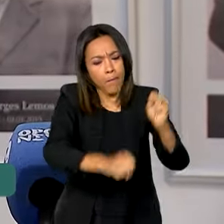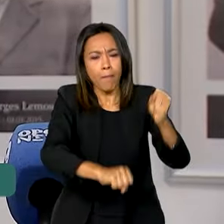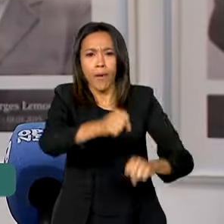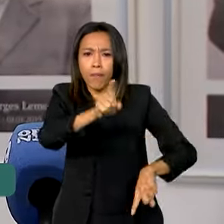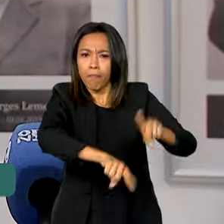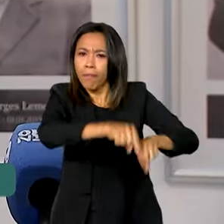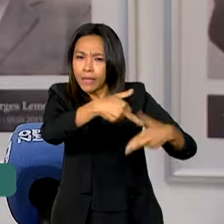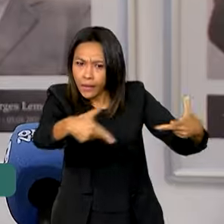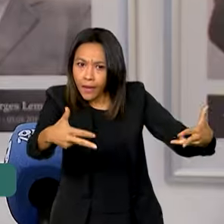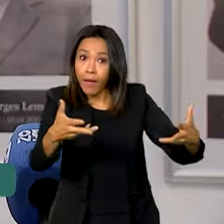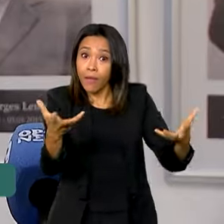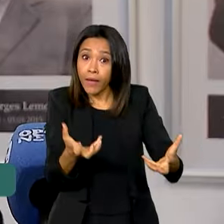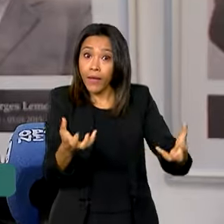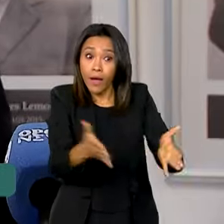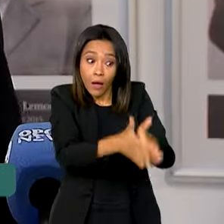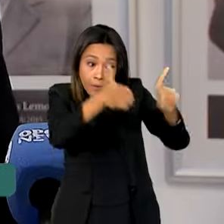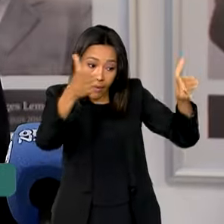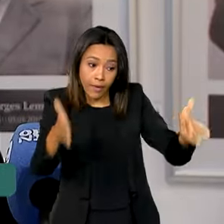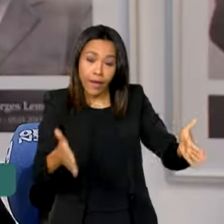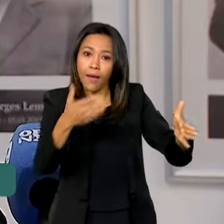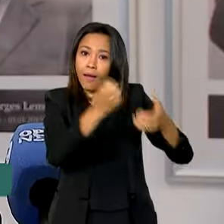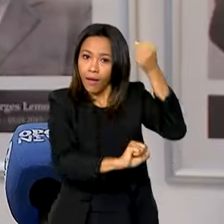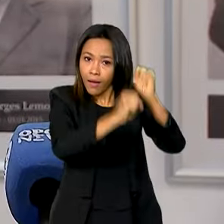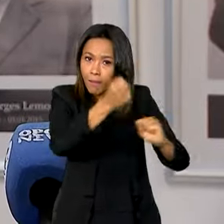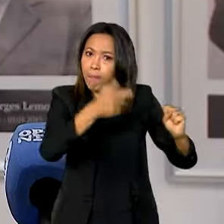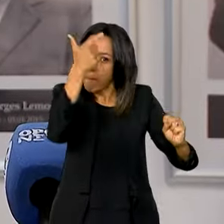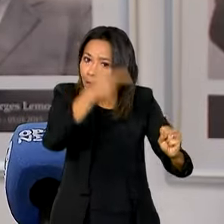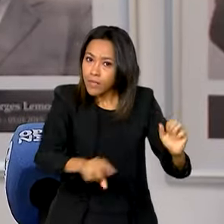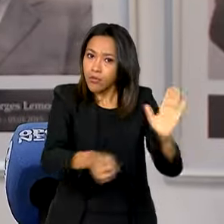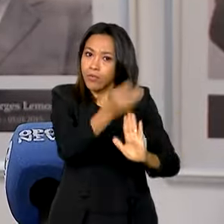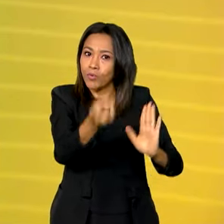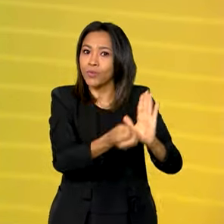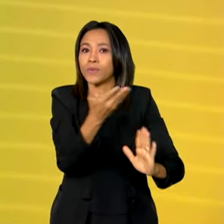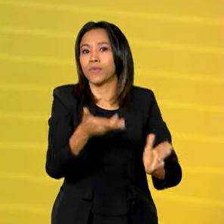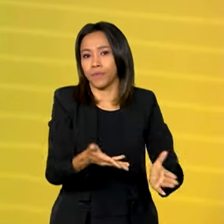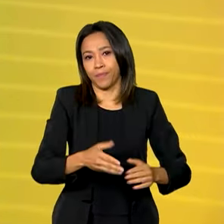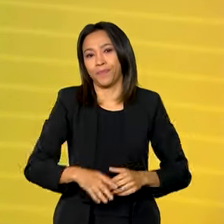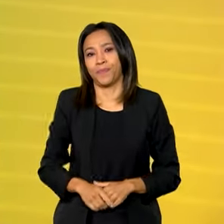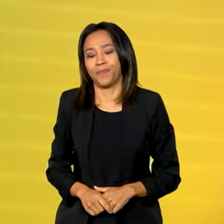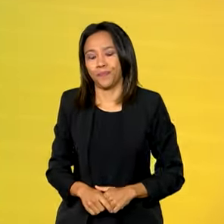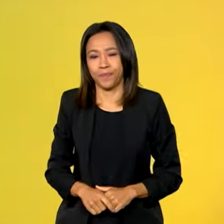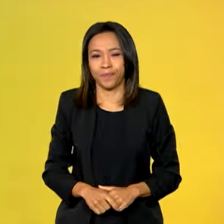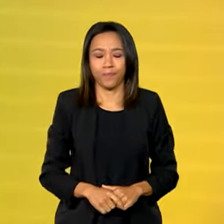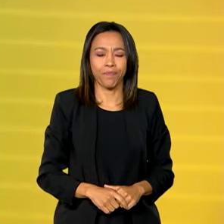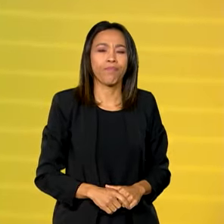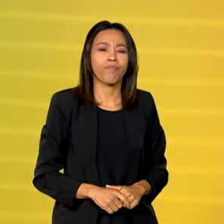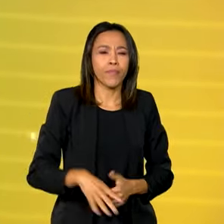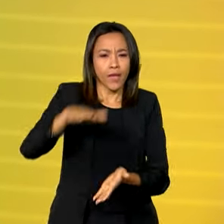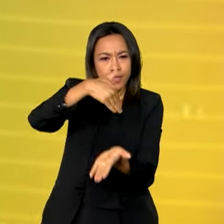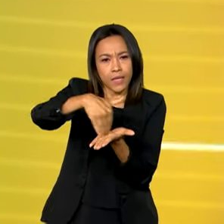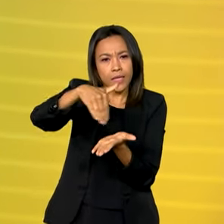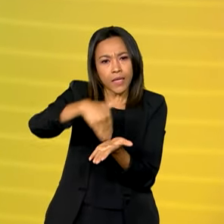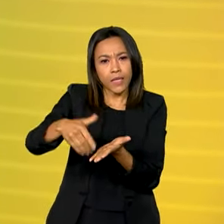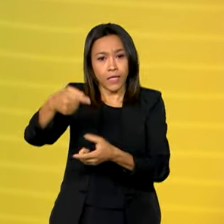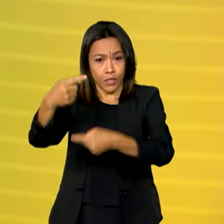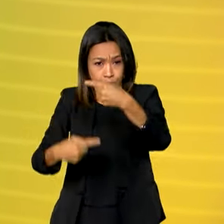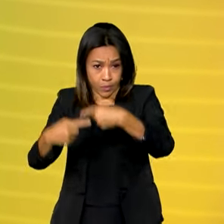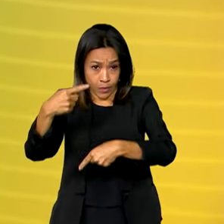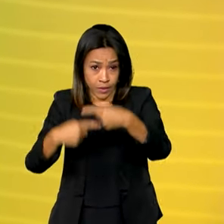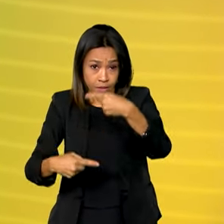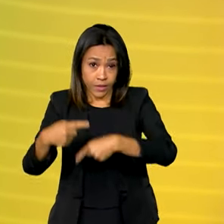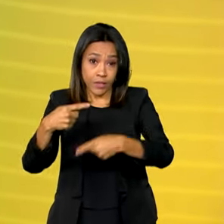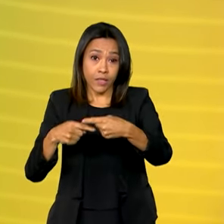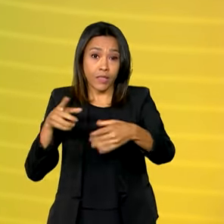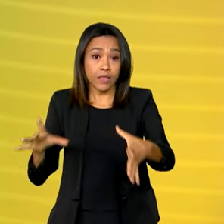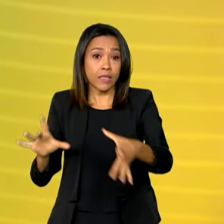ampliar sua fábrica, para poder produzir mais. A Secretaria de Política Econômica do